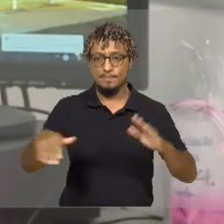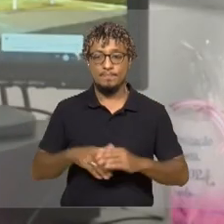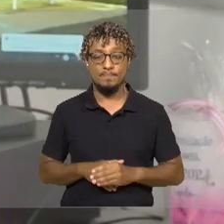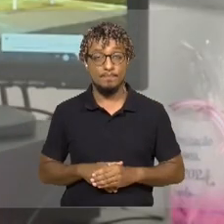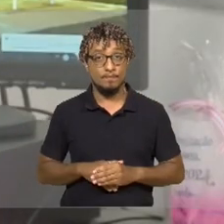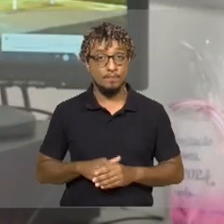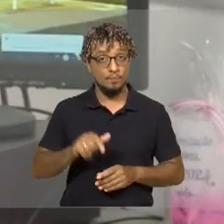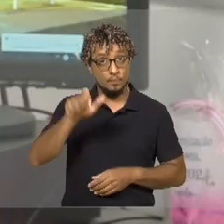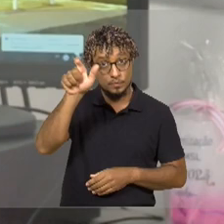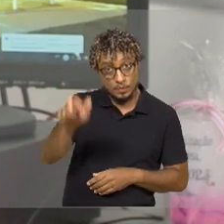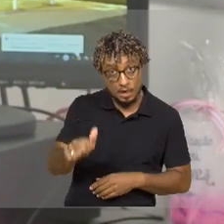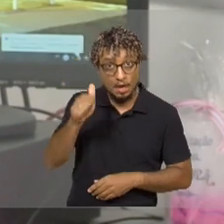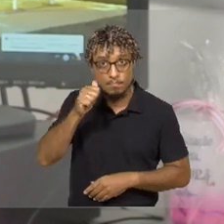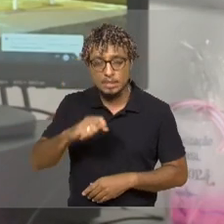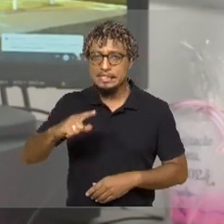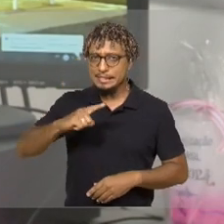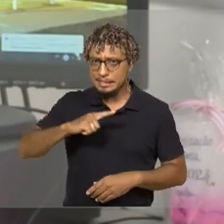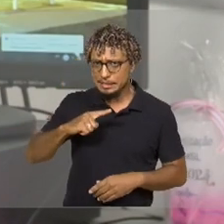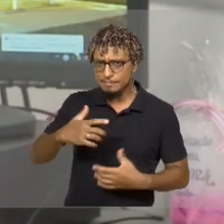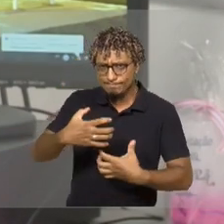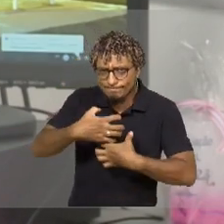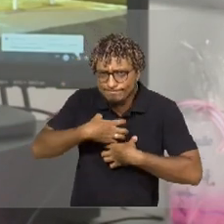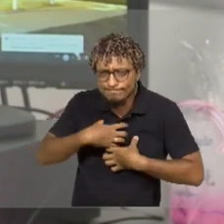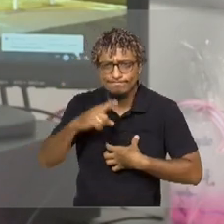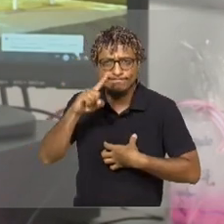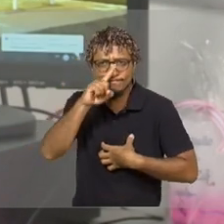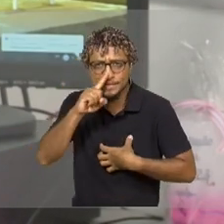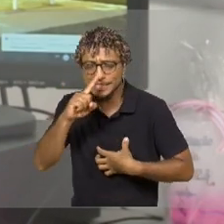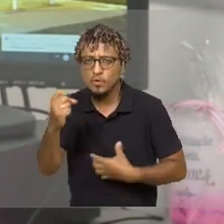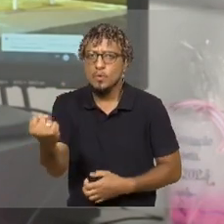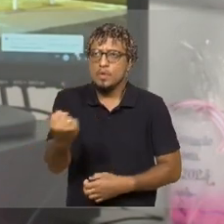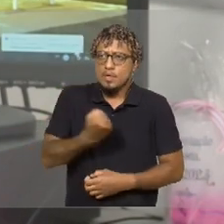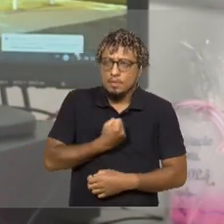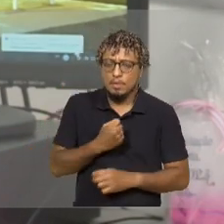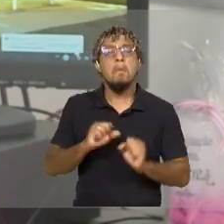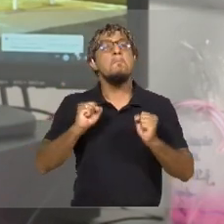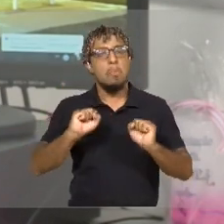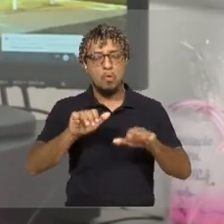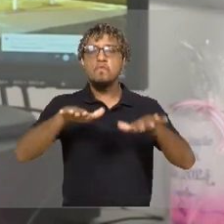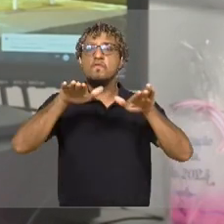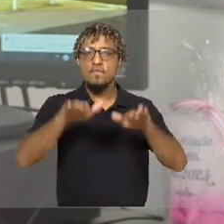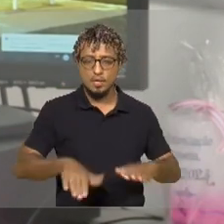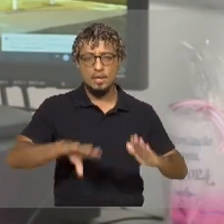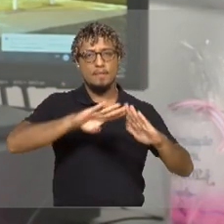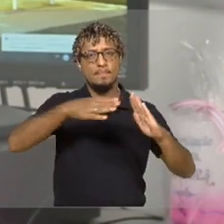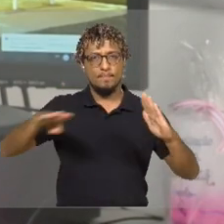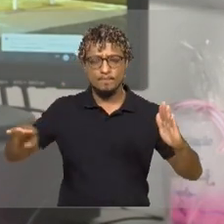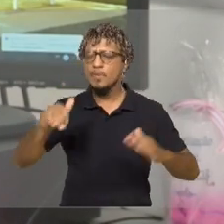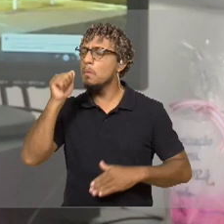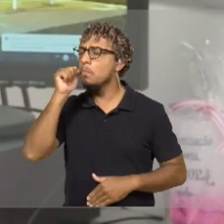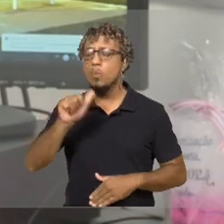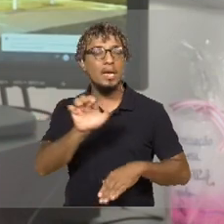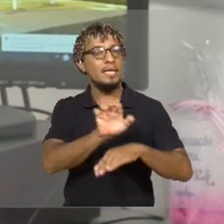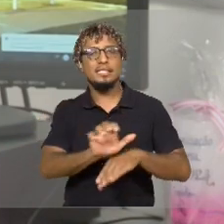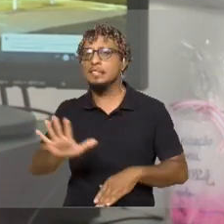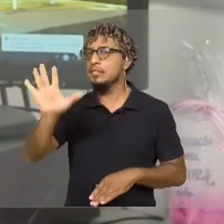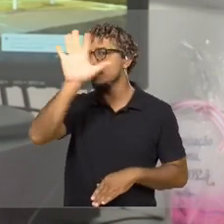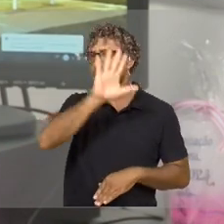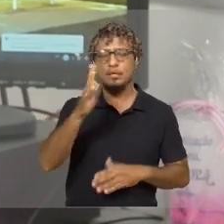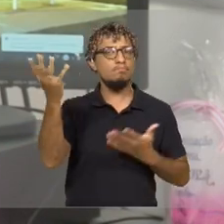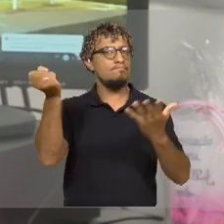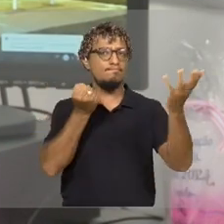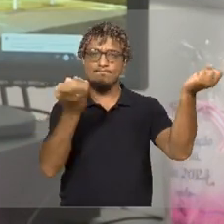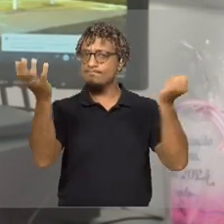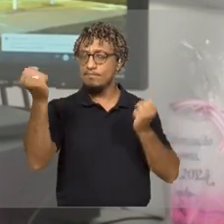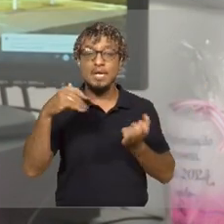Quando a mulher está correndo um risco iminente de morte, ela pode ficar aqui alojada conosco. Mulheres de todo o estado são encaminhadas